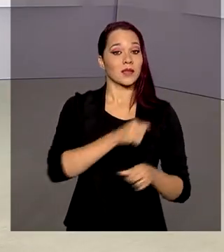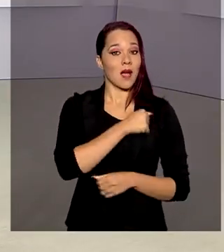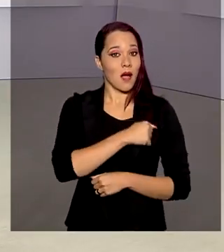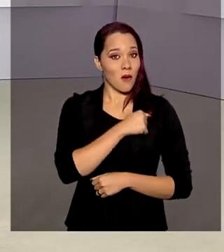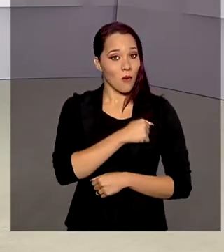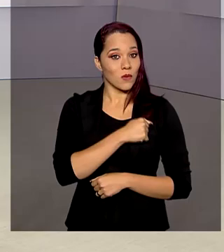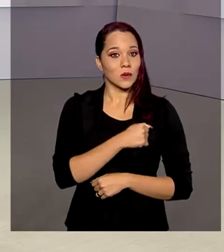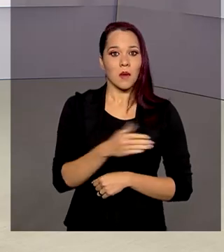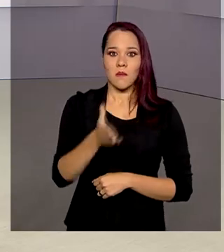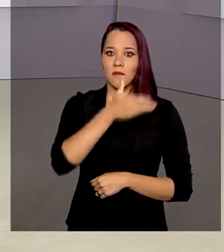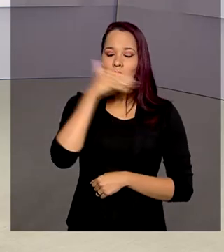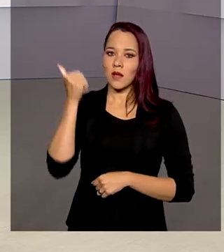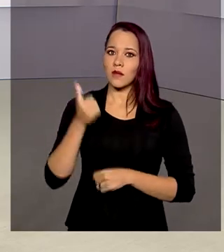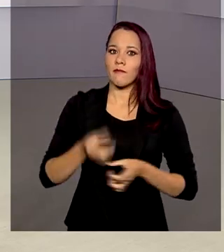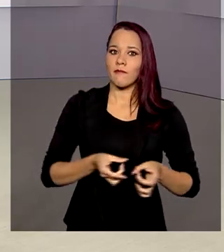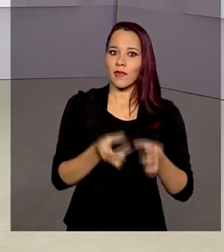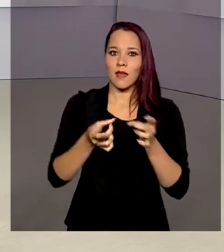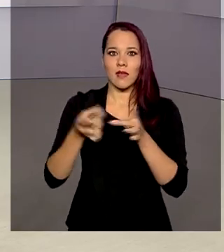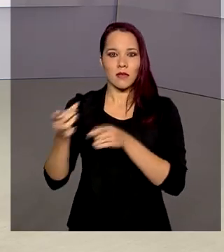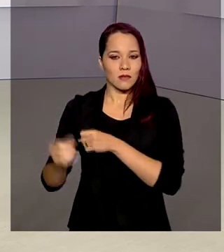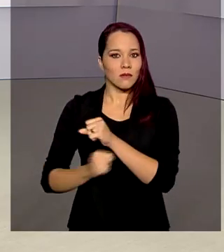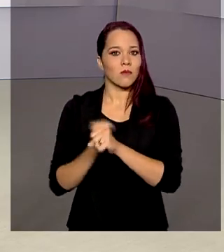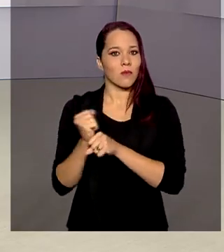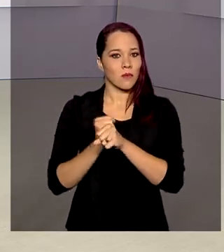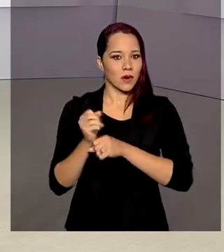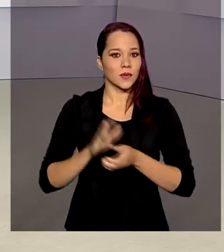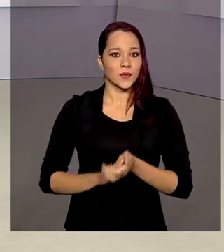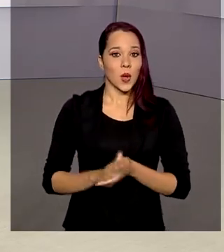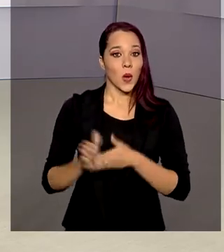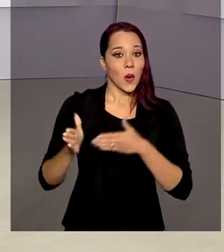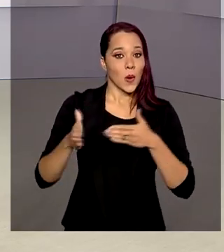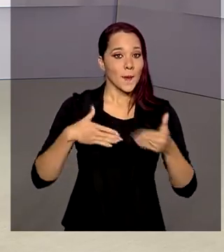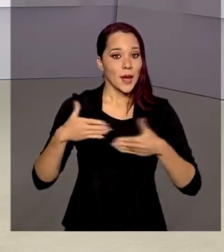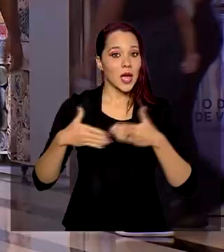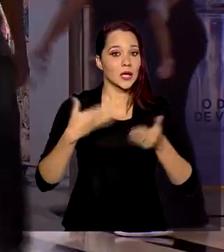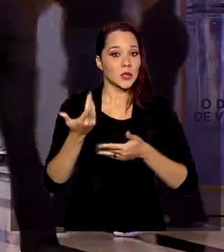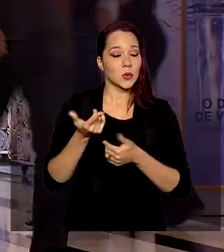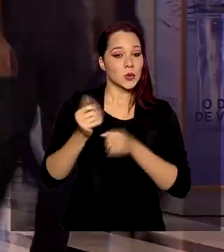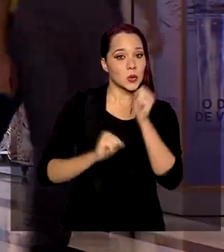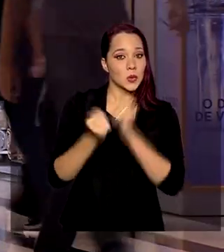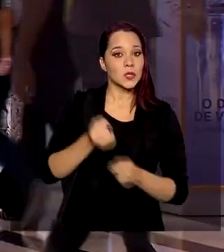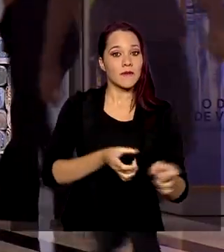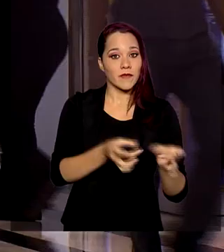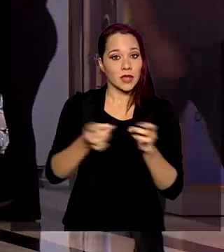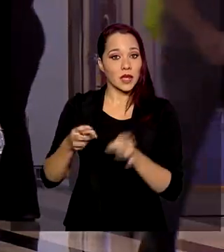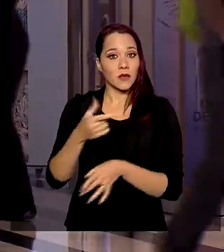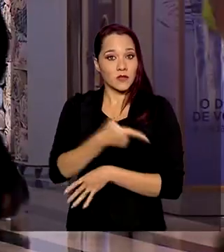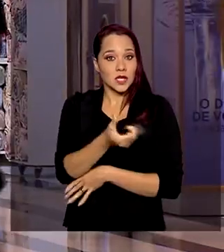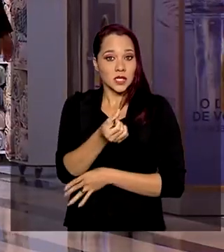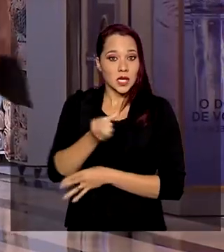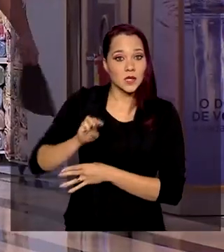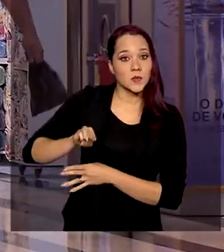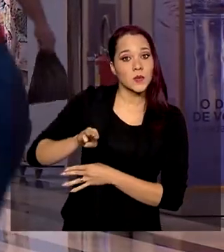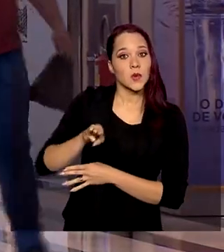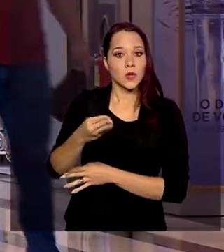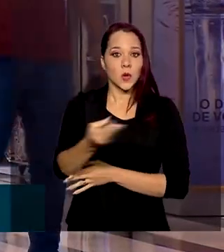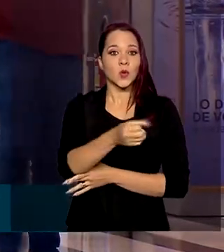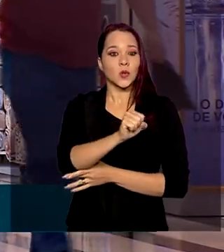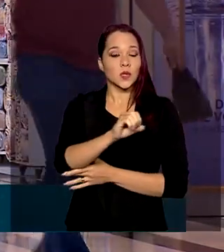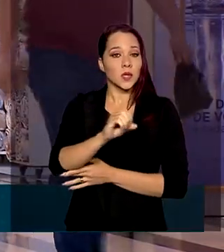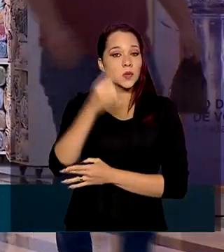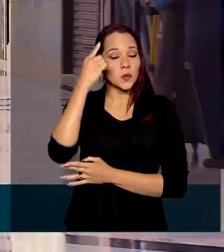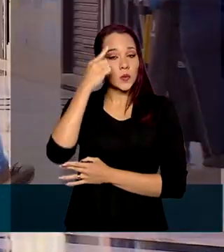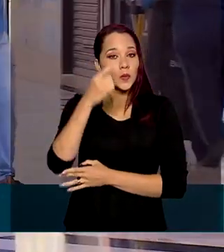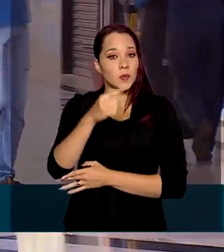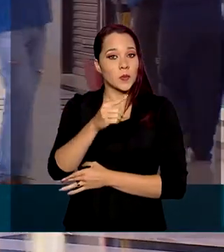melhor média diária de vendas do ano. Comércio e indústria venderam em média R$ 26,8 bilhões por